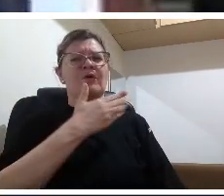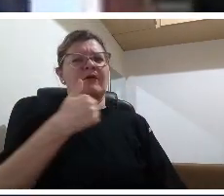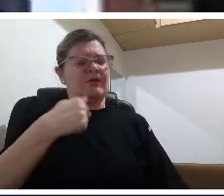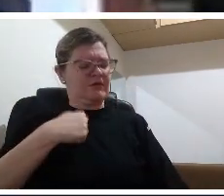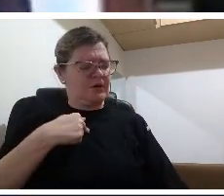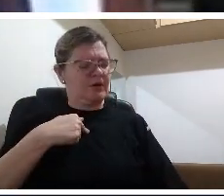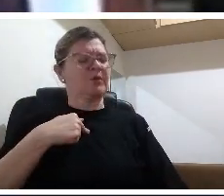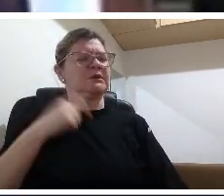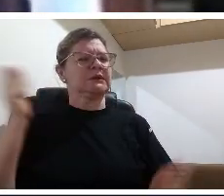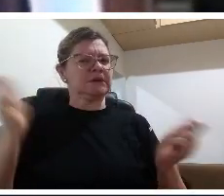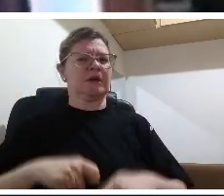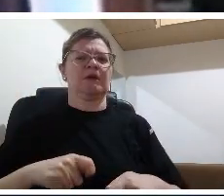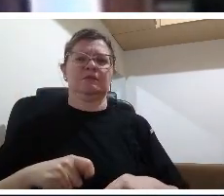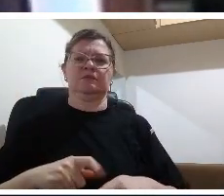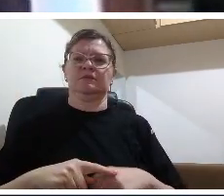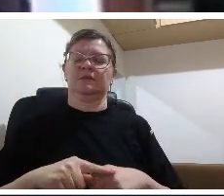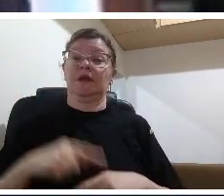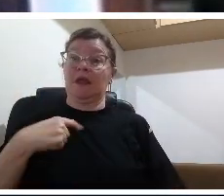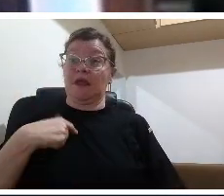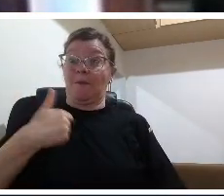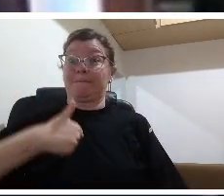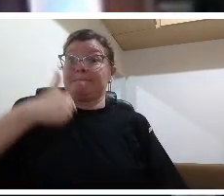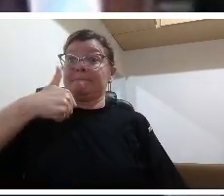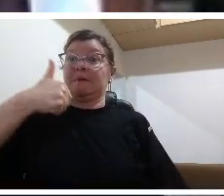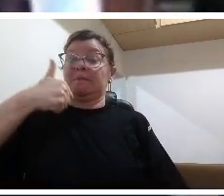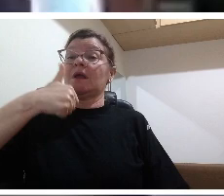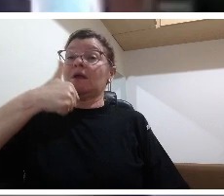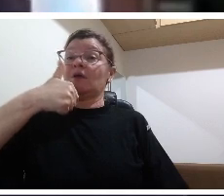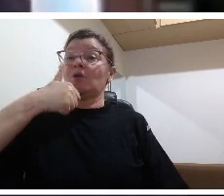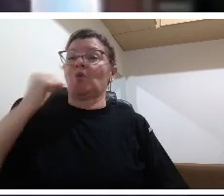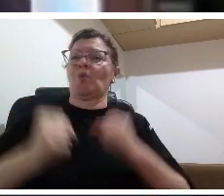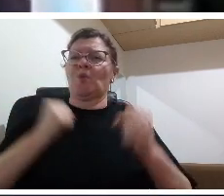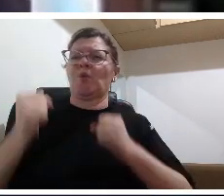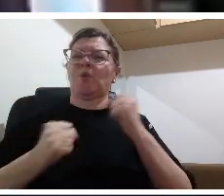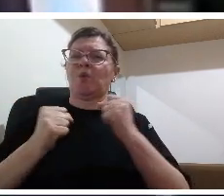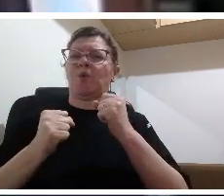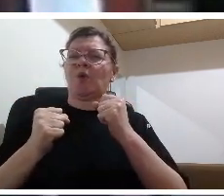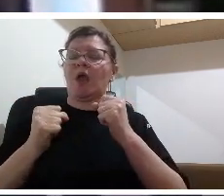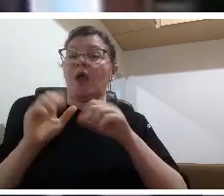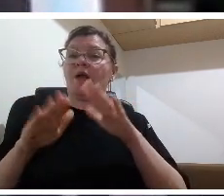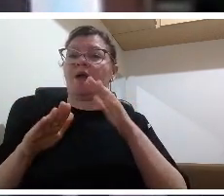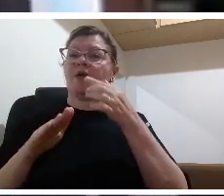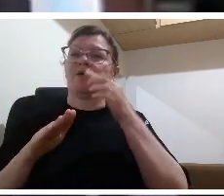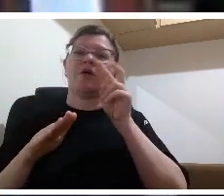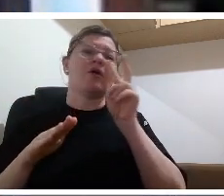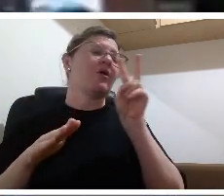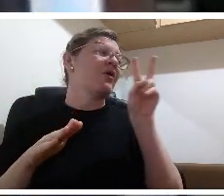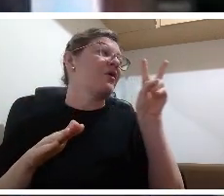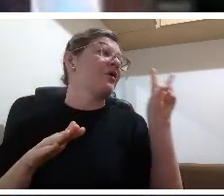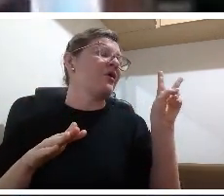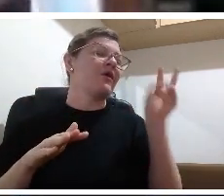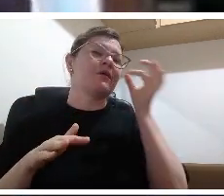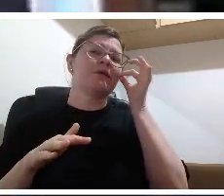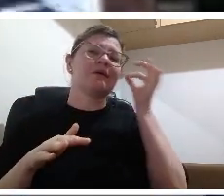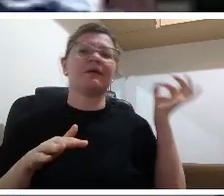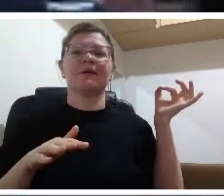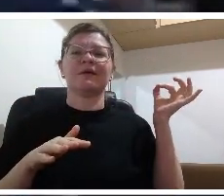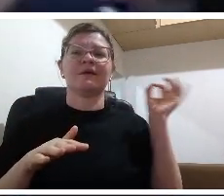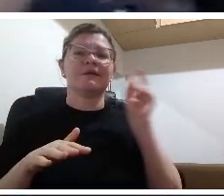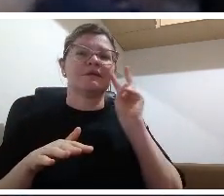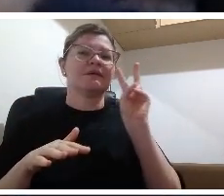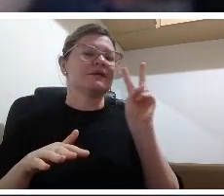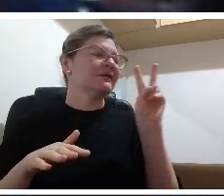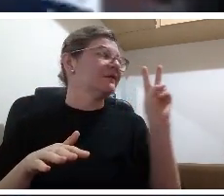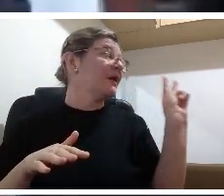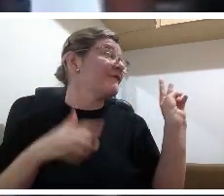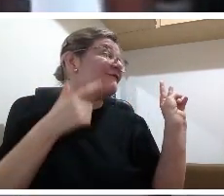concorrente está próximo ou está longe essa pequena olhadinha para trás é uma avaliação porque ele emitiu um juízo de valor sobre